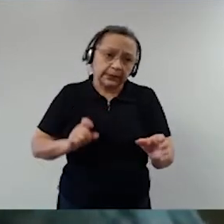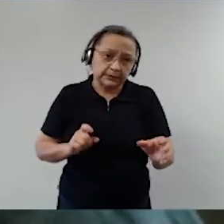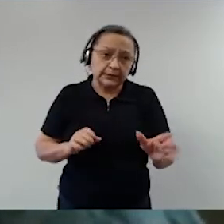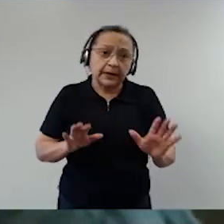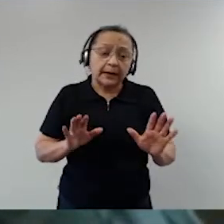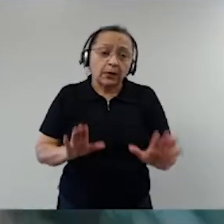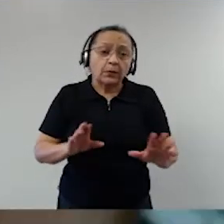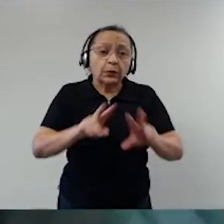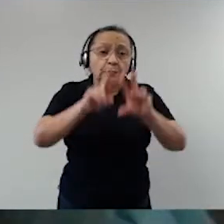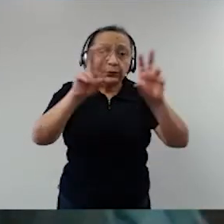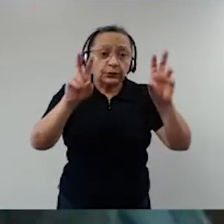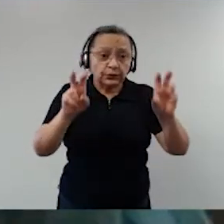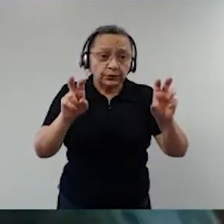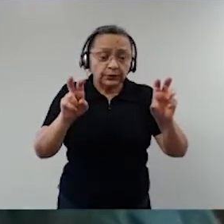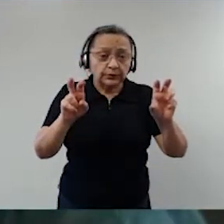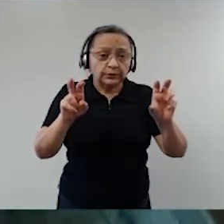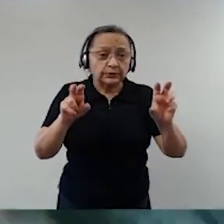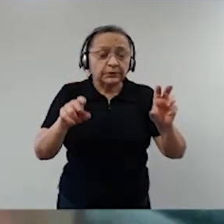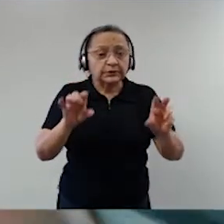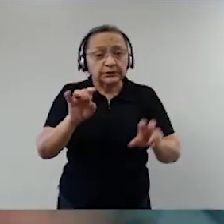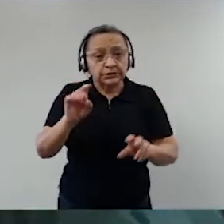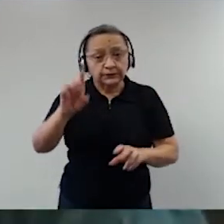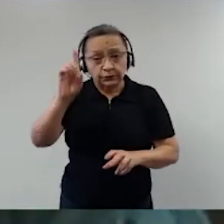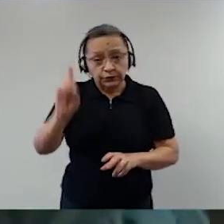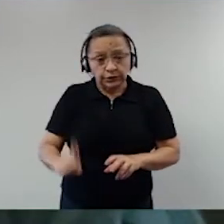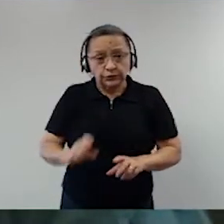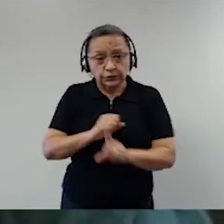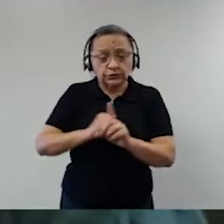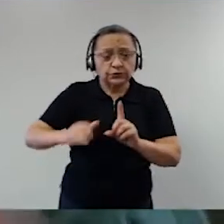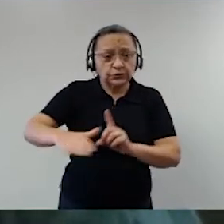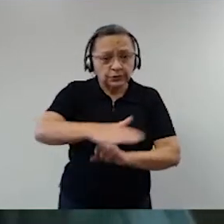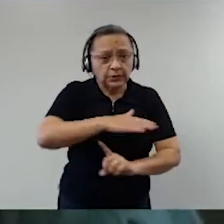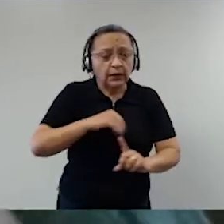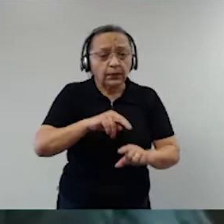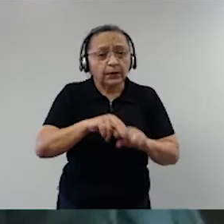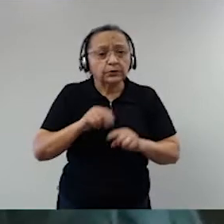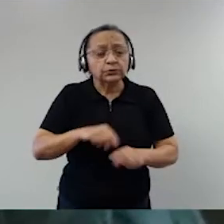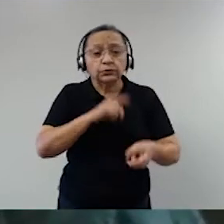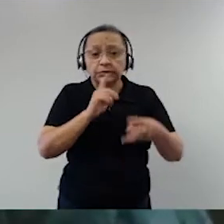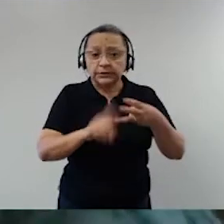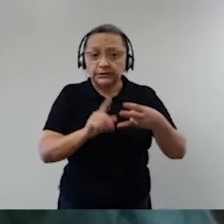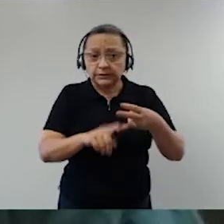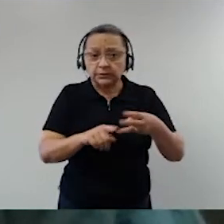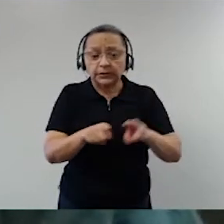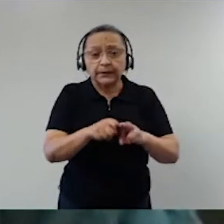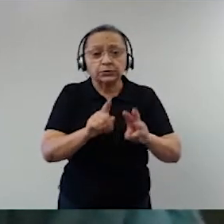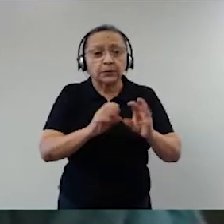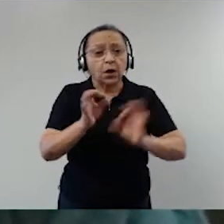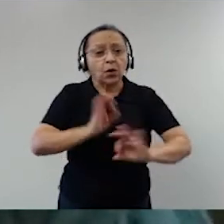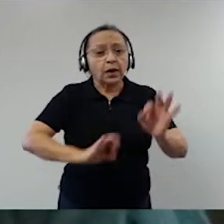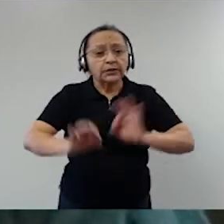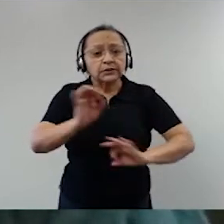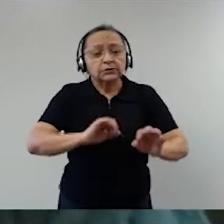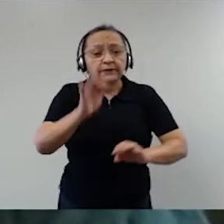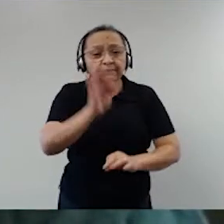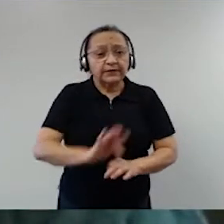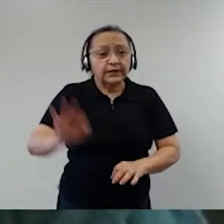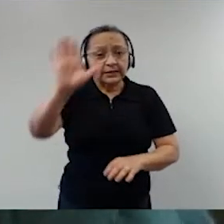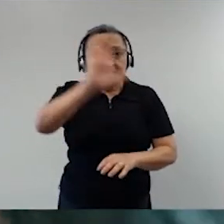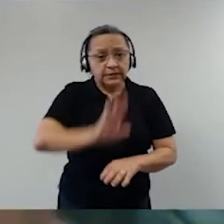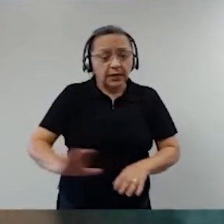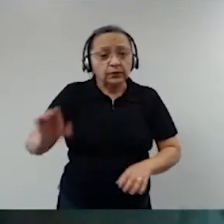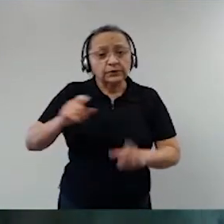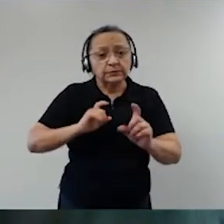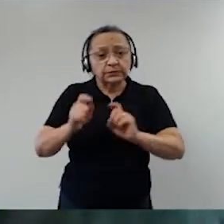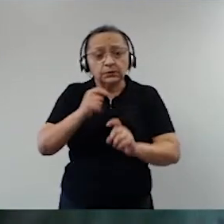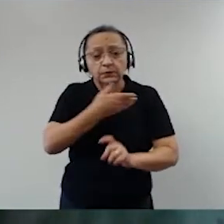Pelo título segundo, Direitos Individuais, Sociais, em ponto altíssimo. O terceiro, sobre a organização da Federação da Administração